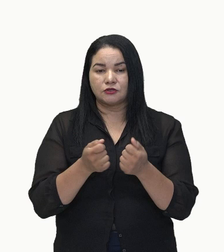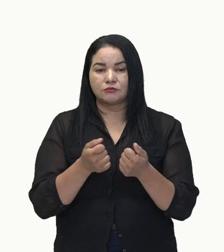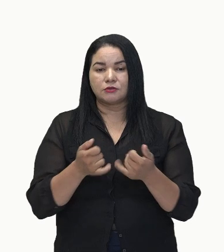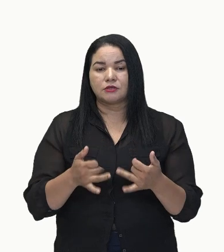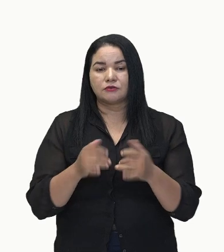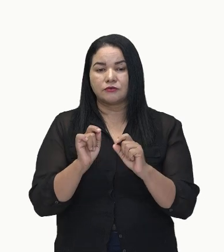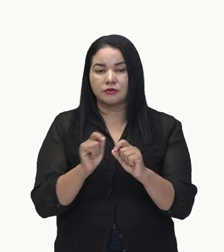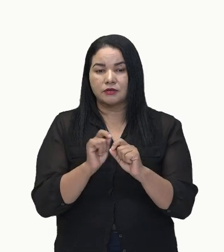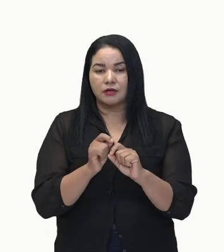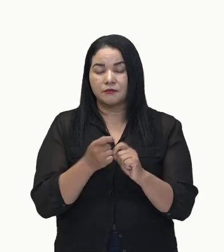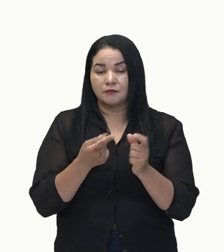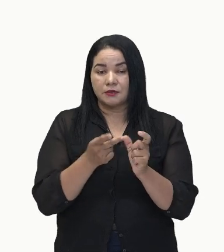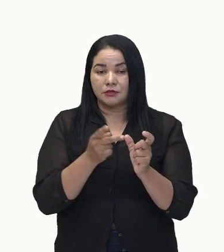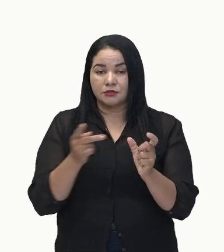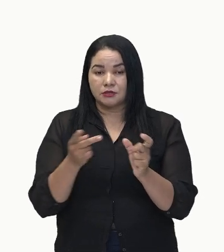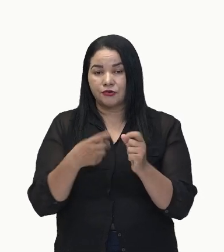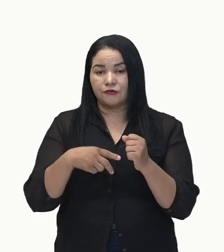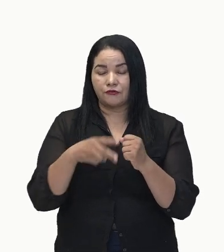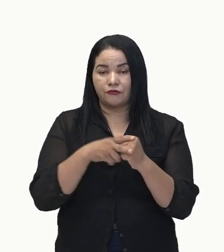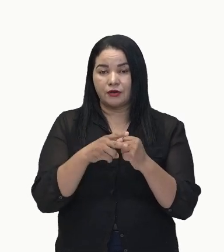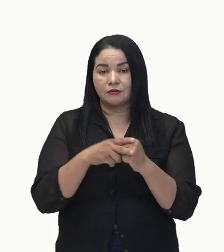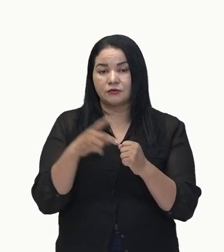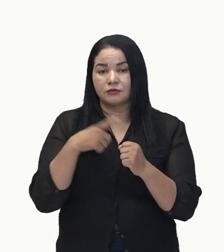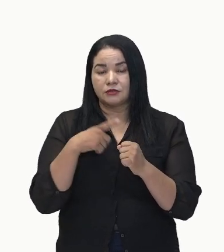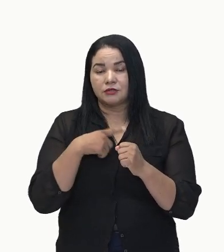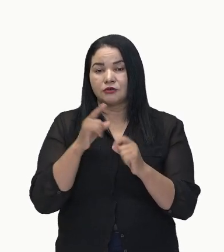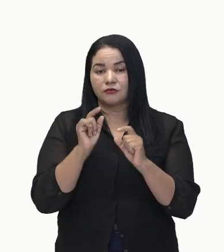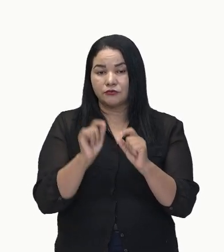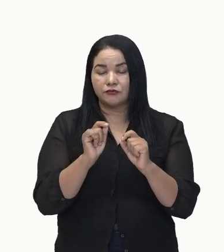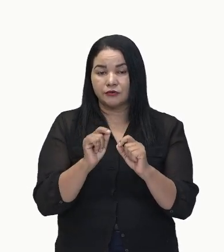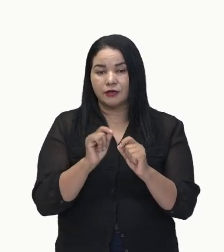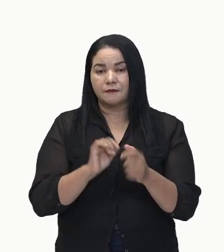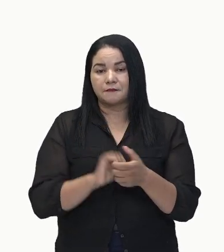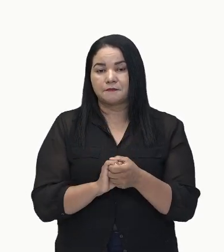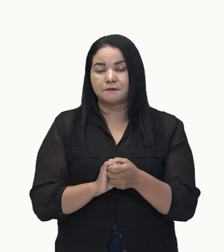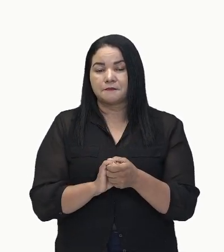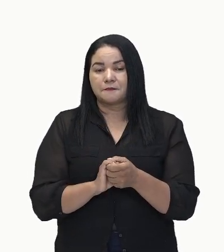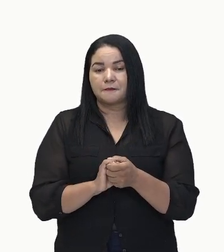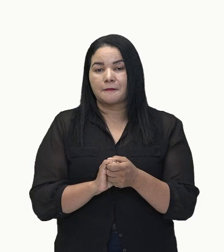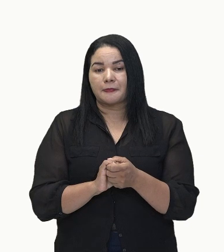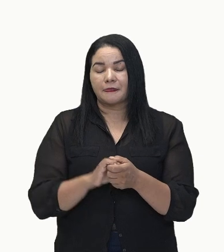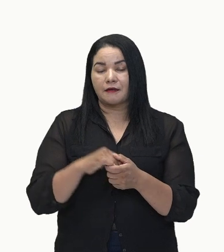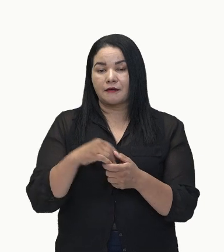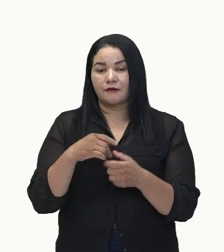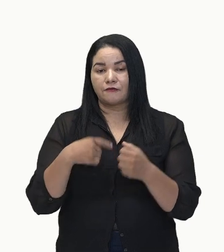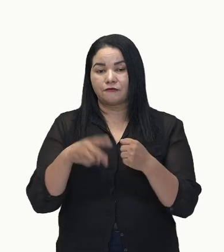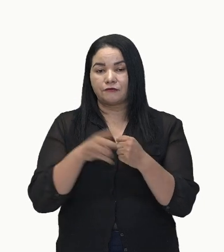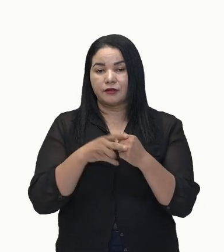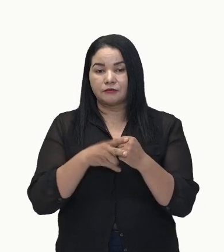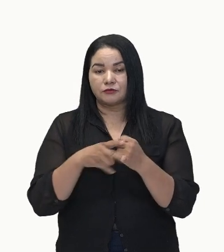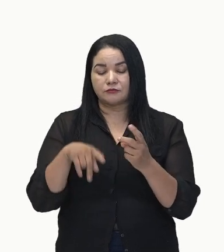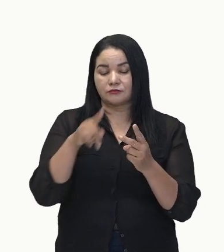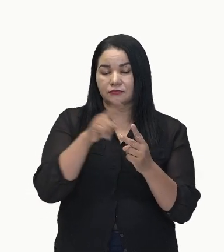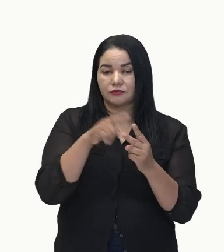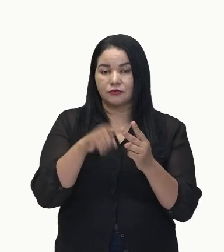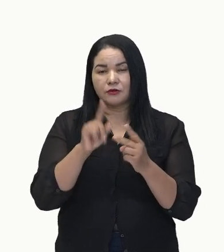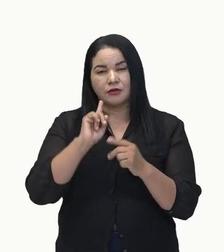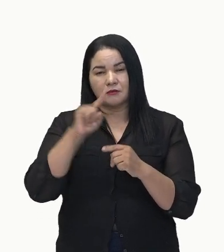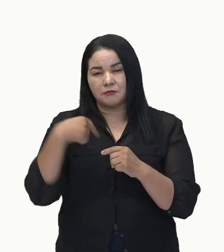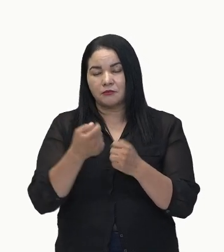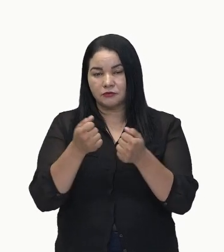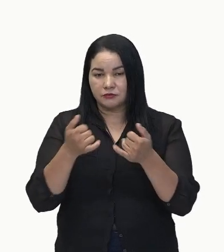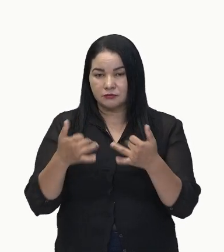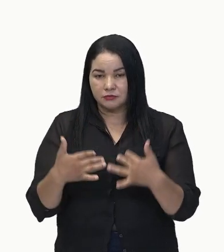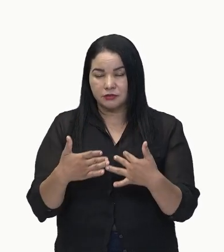ele apresenta verbo transitivo ou intransitivo. Daqui a pouquinho nós vamos abordar um pouco mais a respeito. Numa